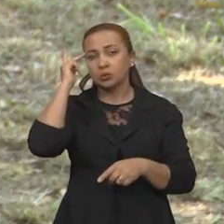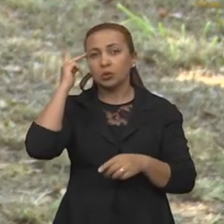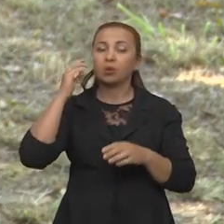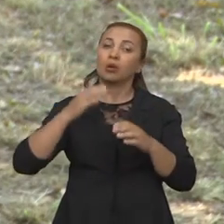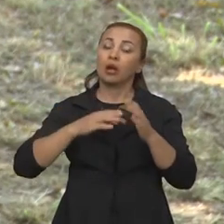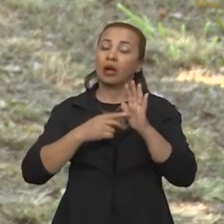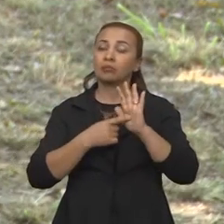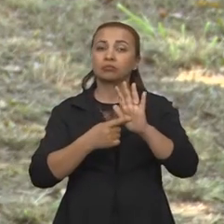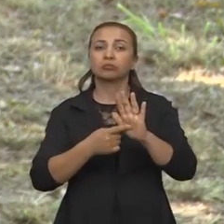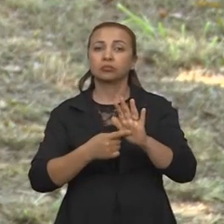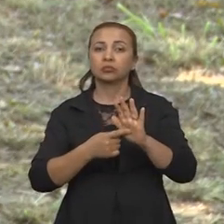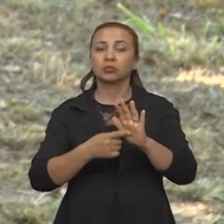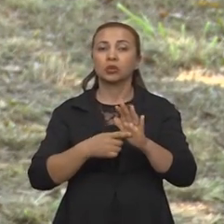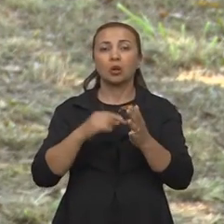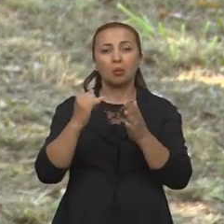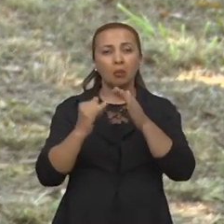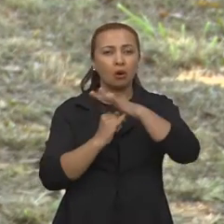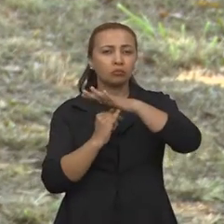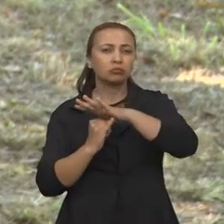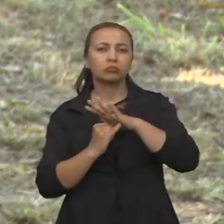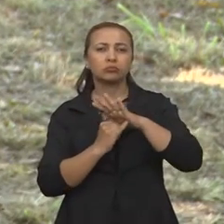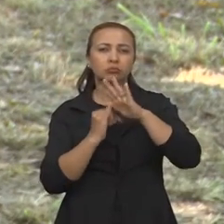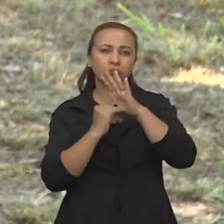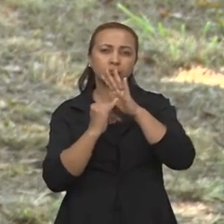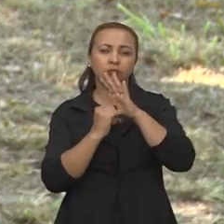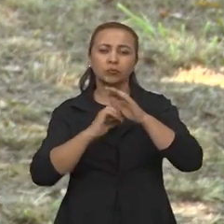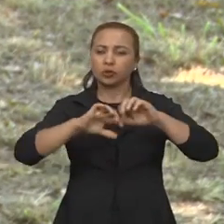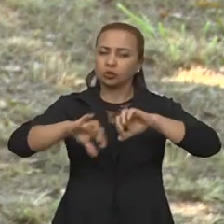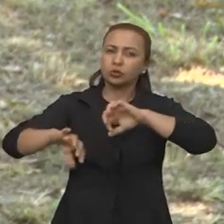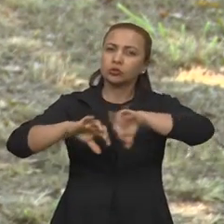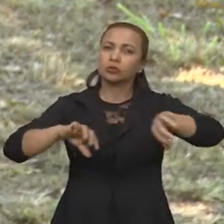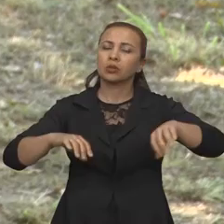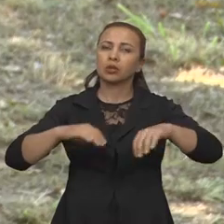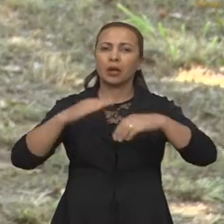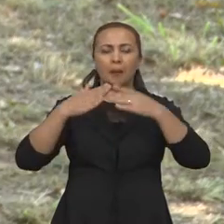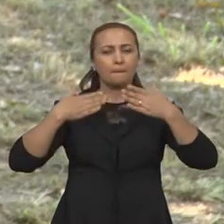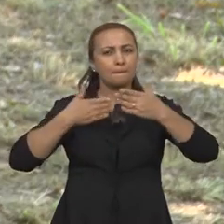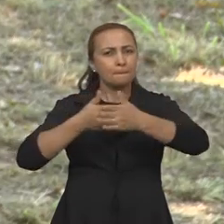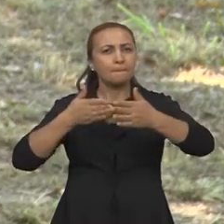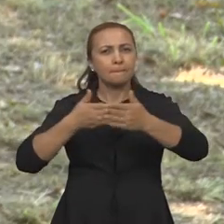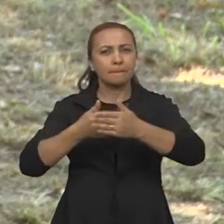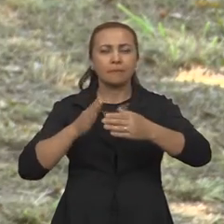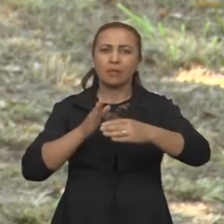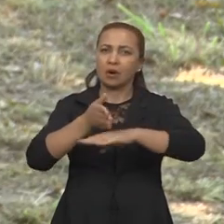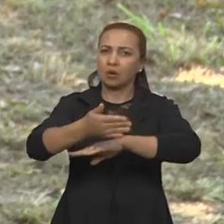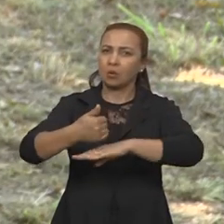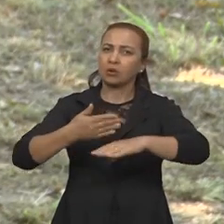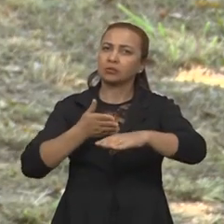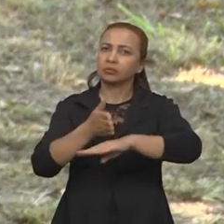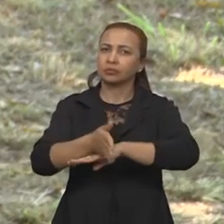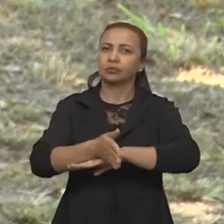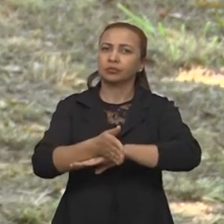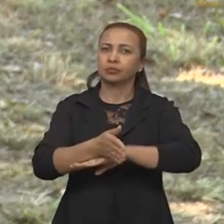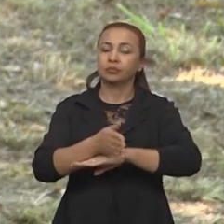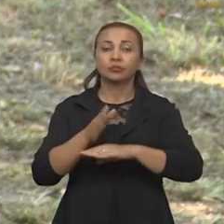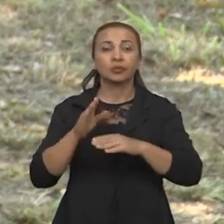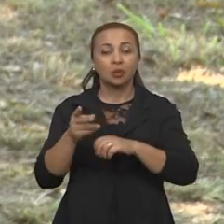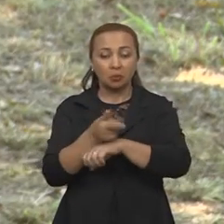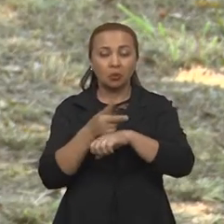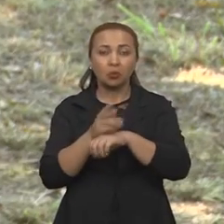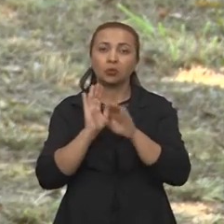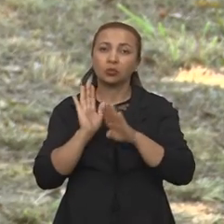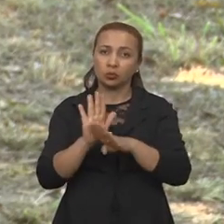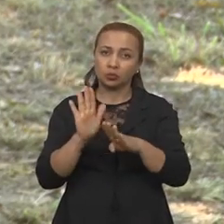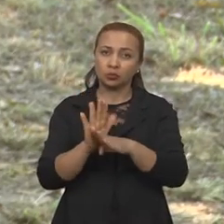por meio de identificação e de eliminação de todos os obstáculos e barreiras ao acesso. E tentando